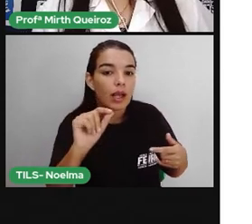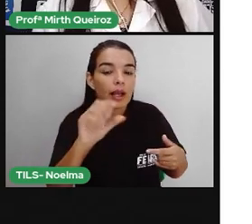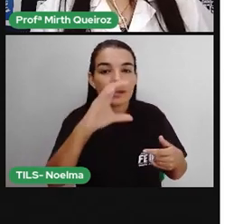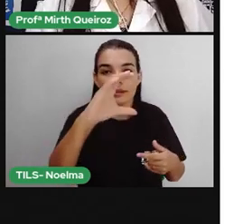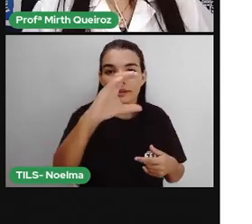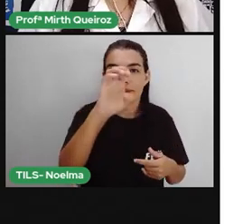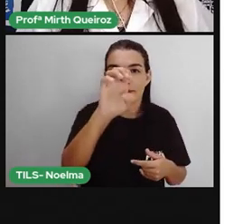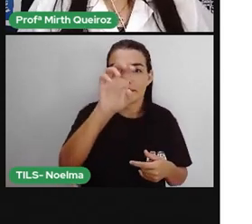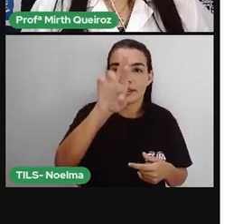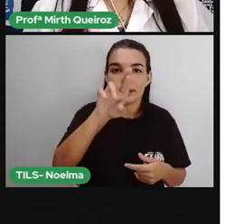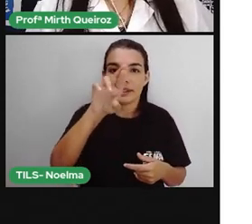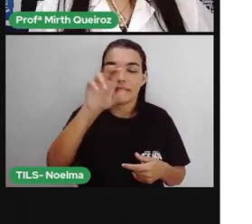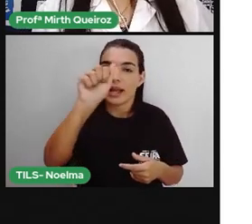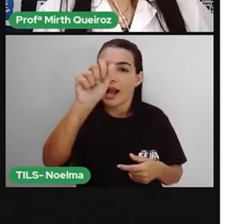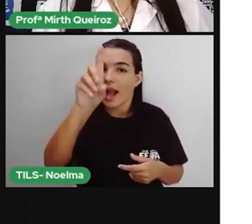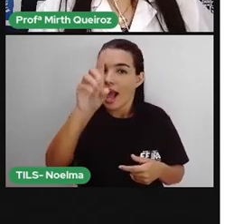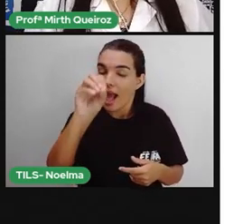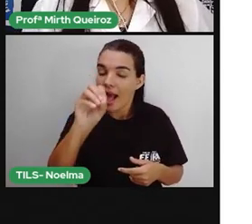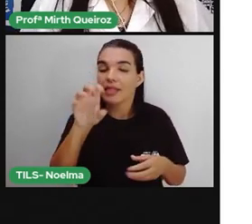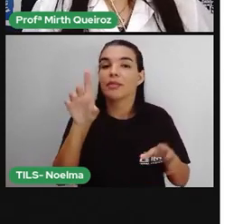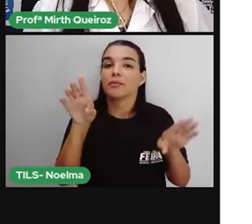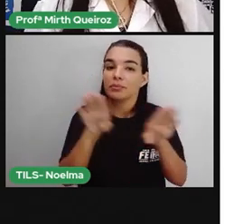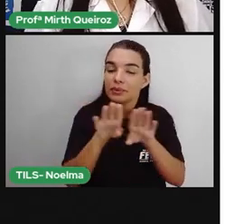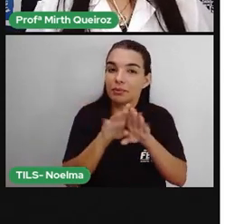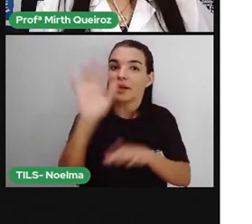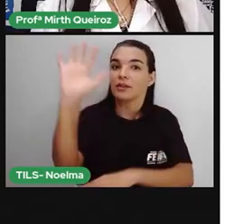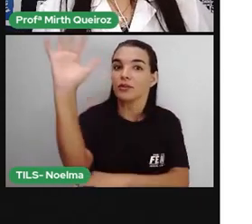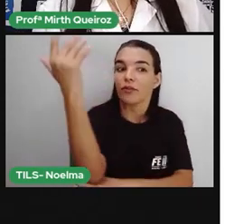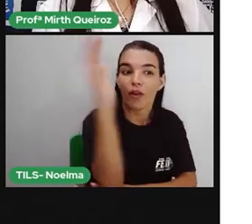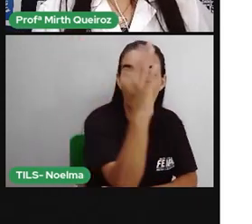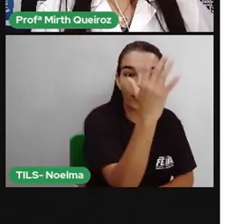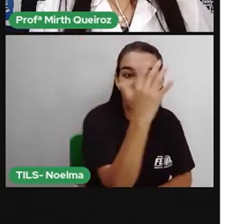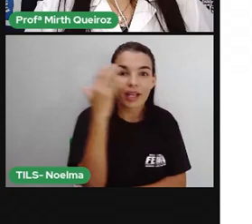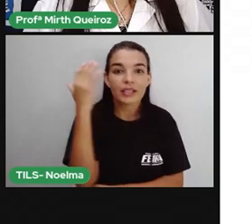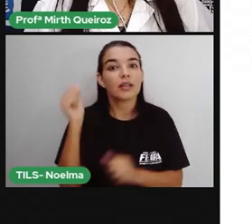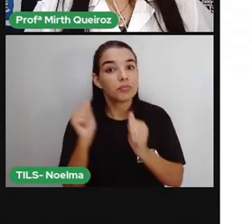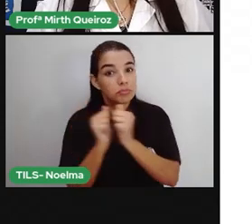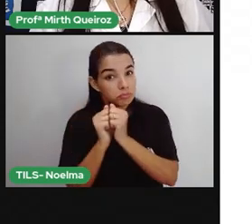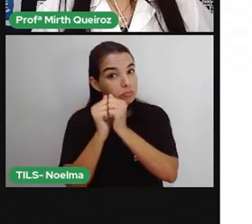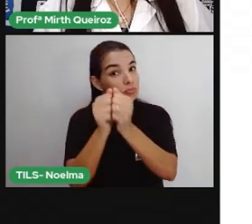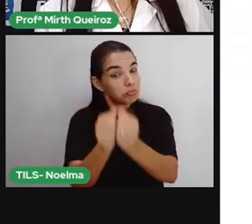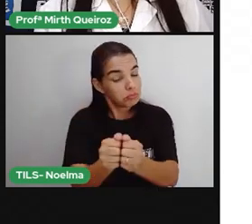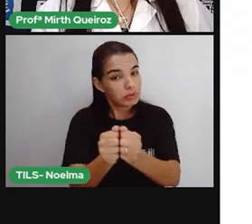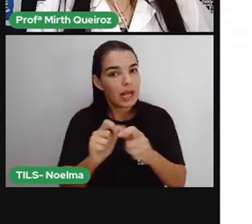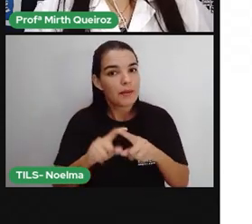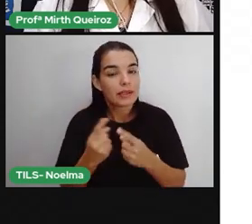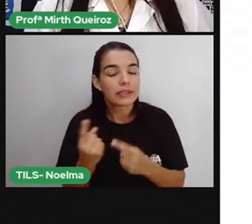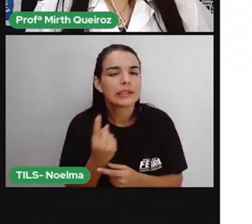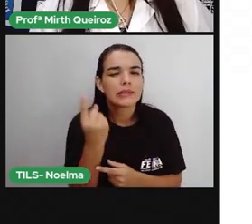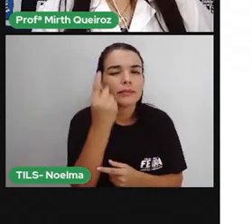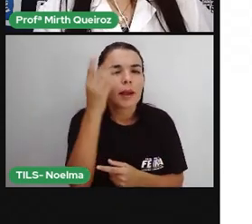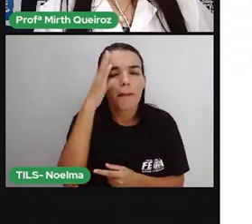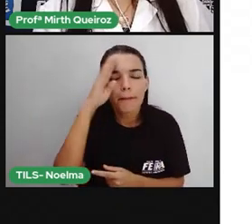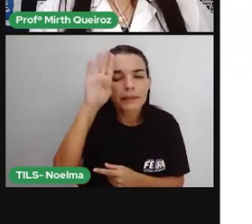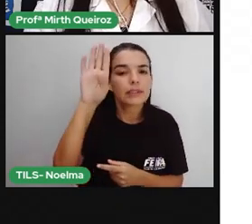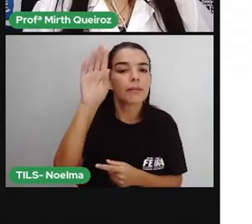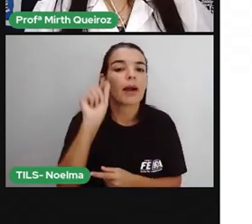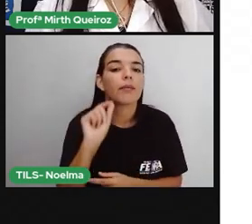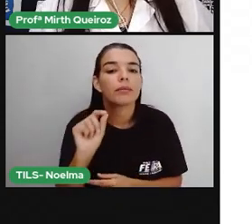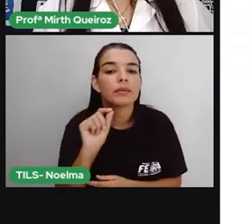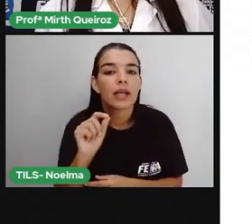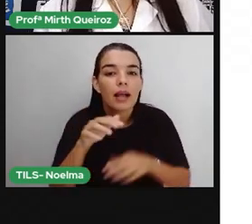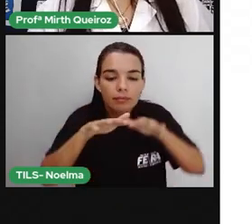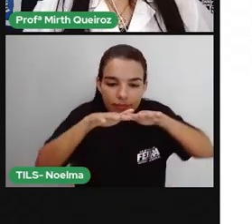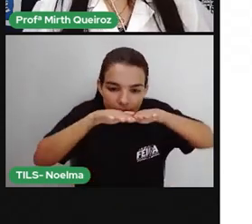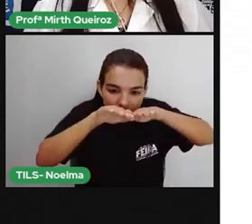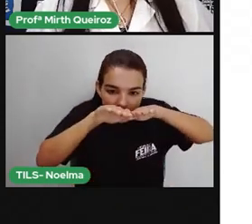Cerrado, a Caatinga, florestas tropicais. Entretanto, a principal característica deste bioma é sua